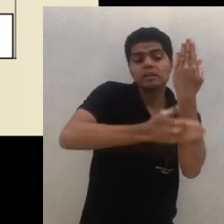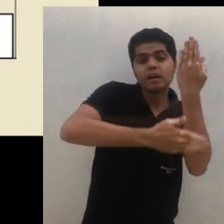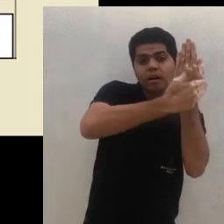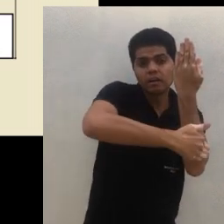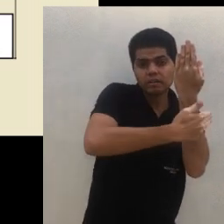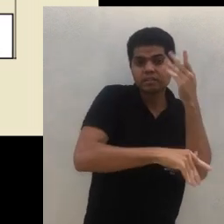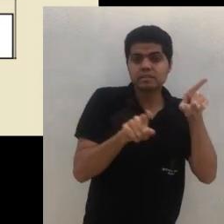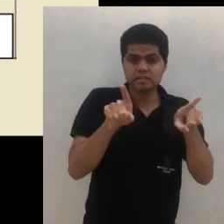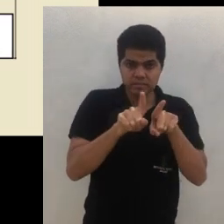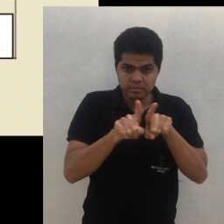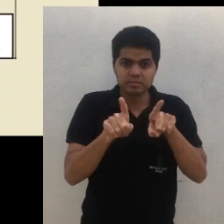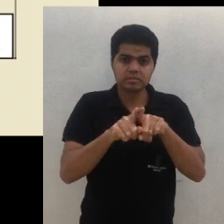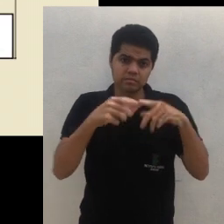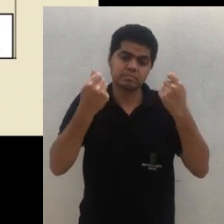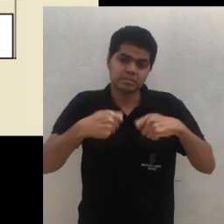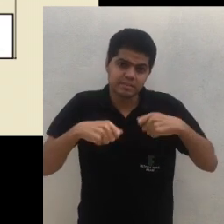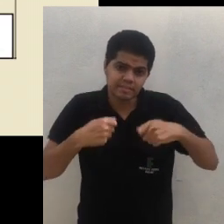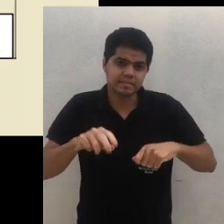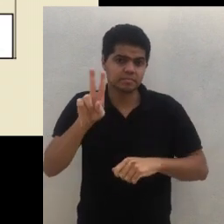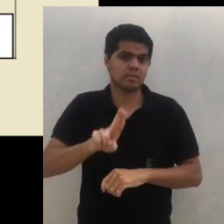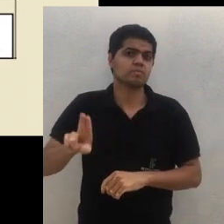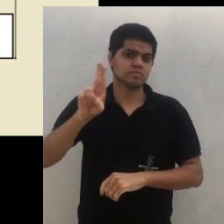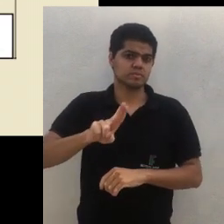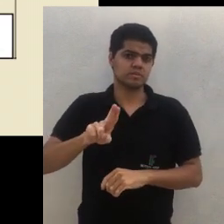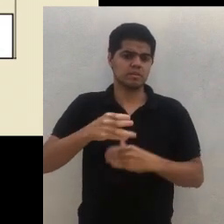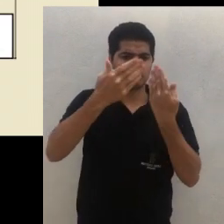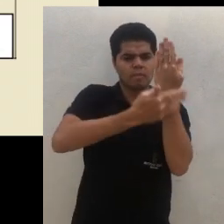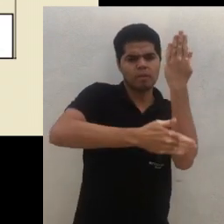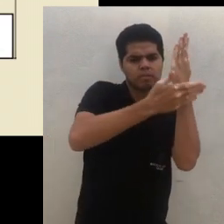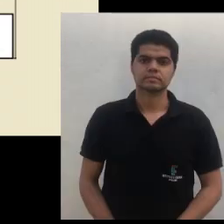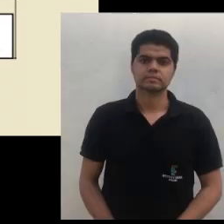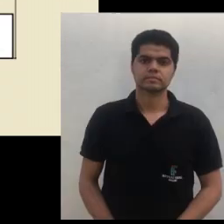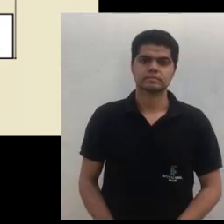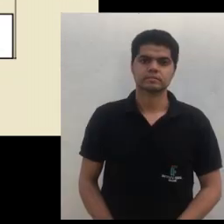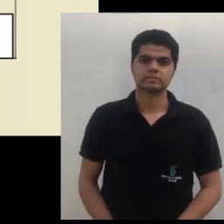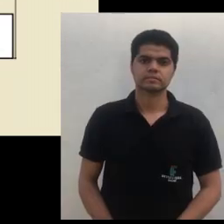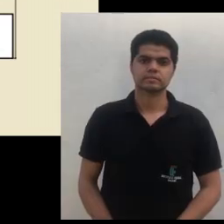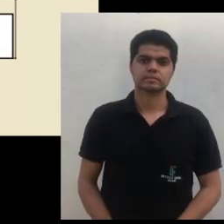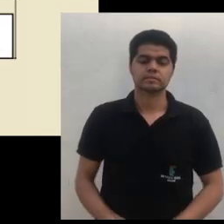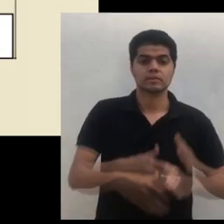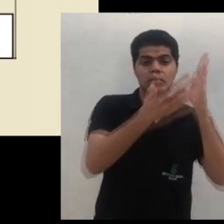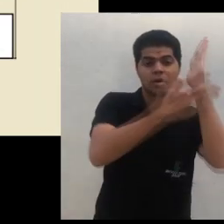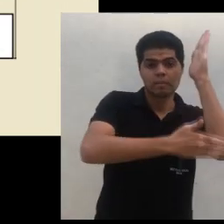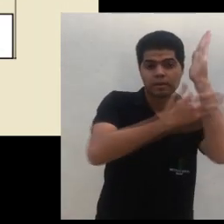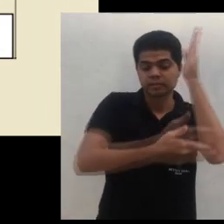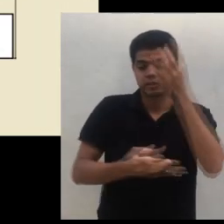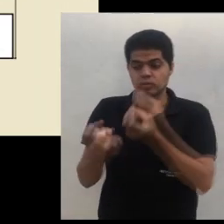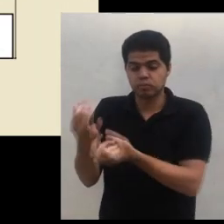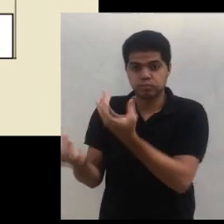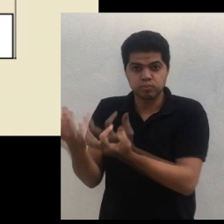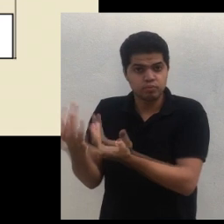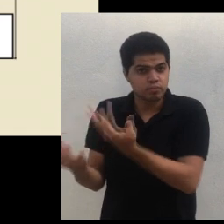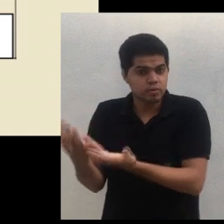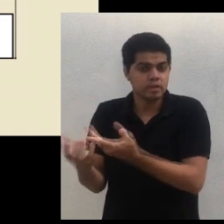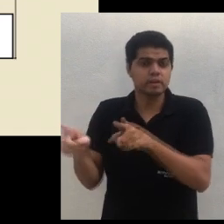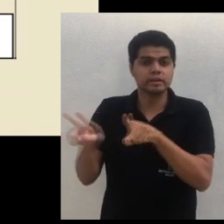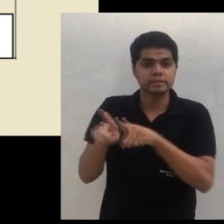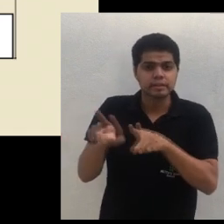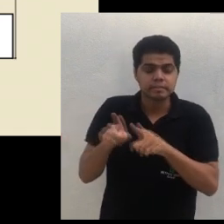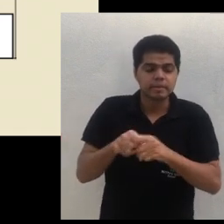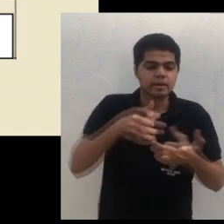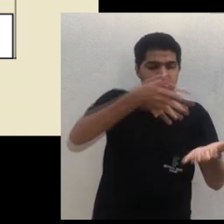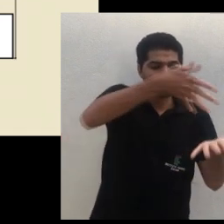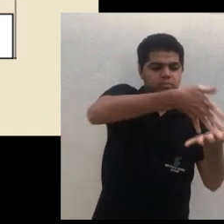ele usa madeira para lenha, ele vai usar madeira para consertar um curral, ele vai usar madeira para consertar a casa dele ou ampliar a casa dele